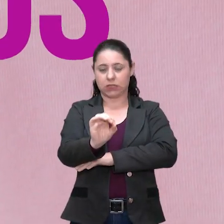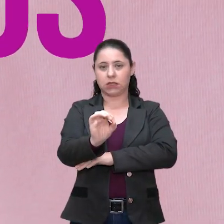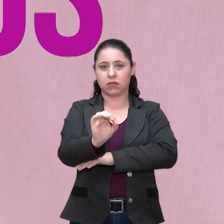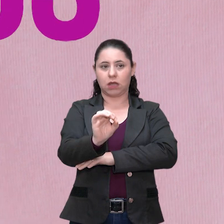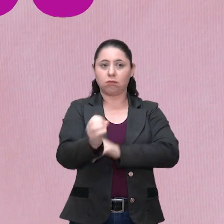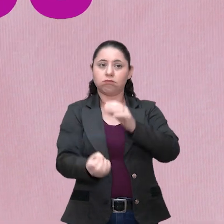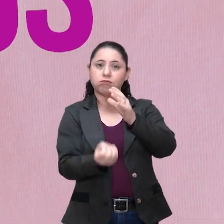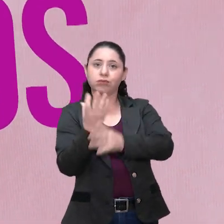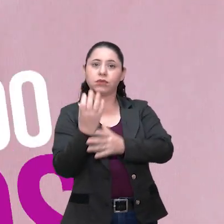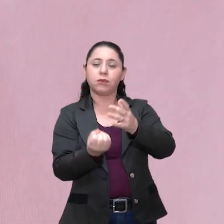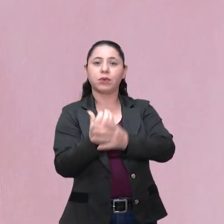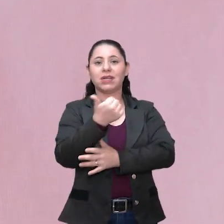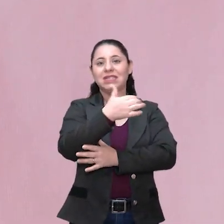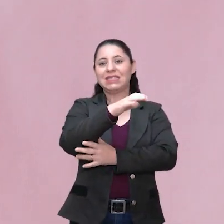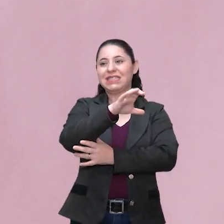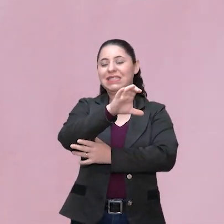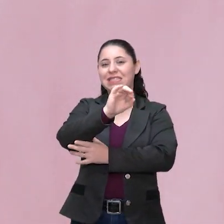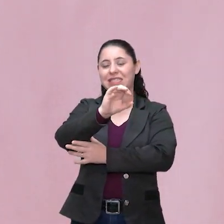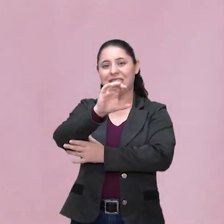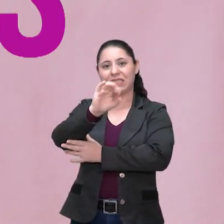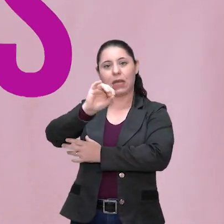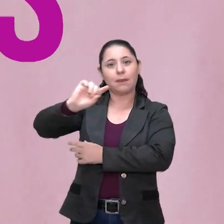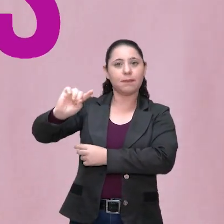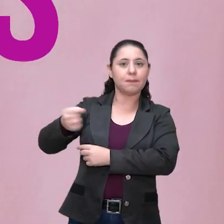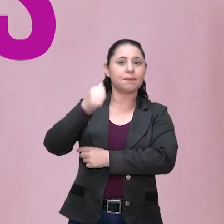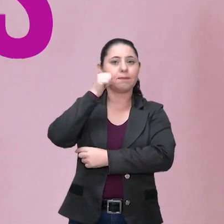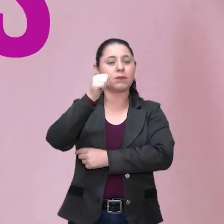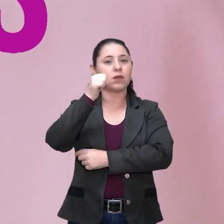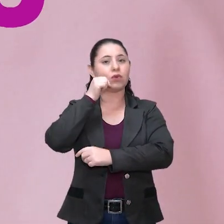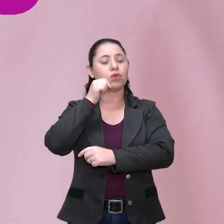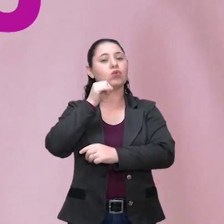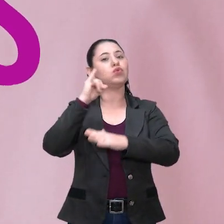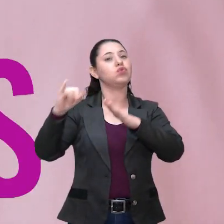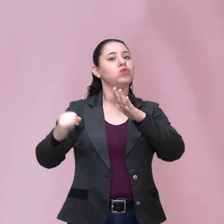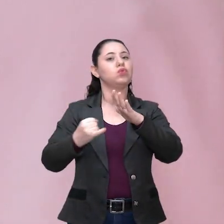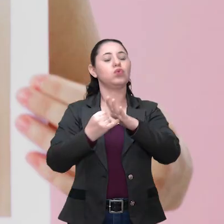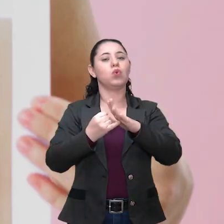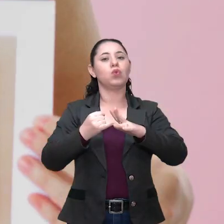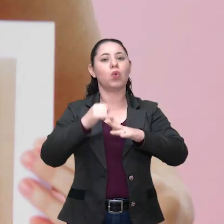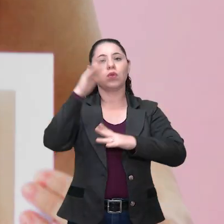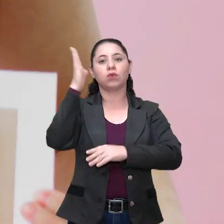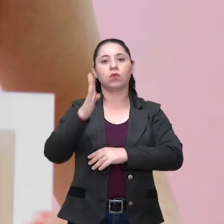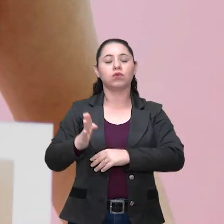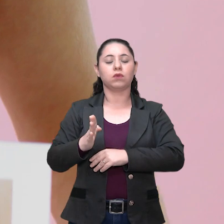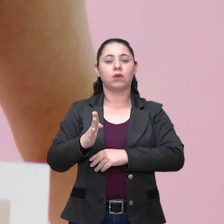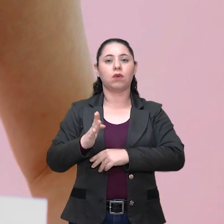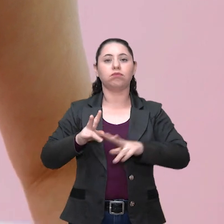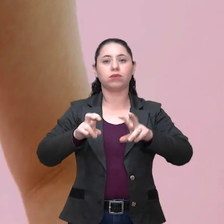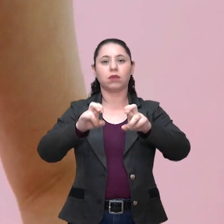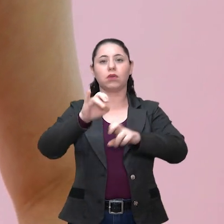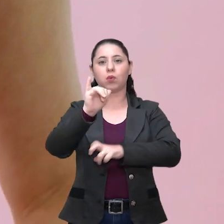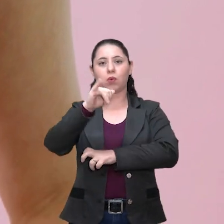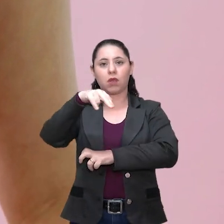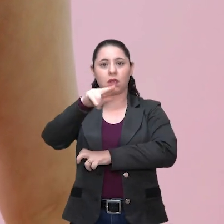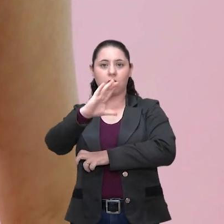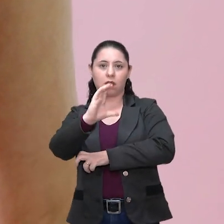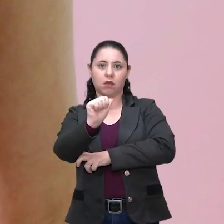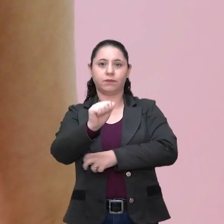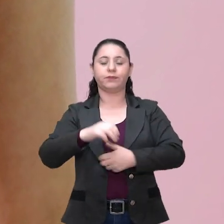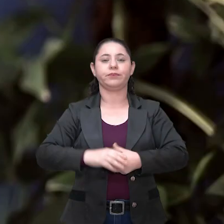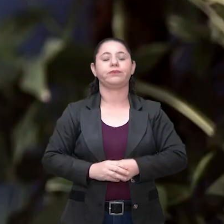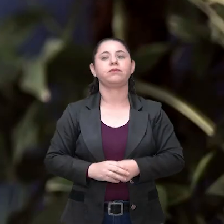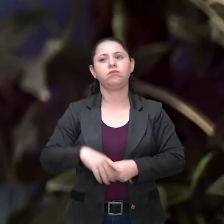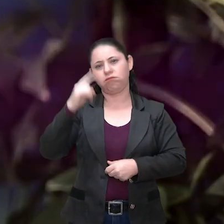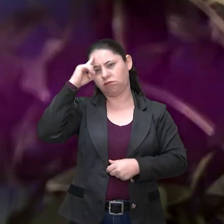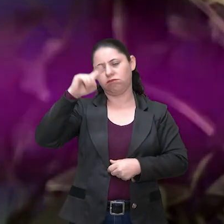mais de 60 casos a cada 100 mil mulheres, segundo o Instituto Nacional de Câncer, o INCA. Um